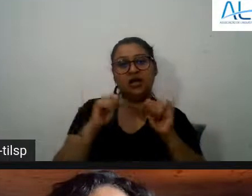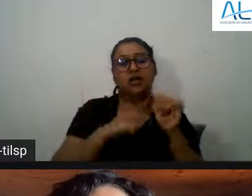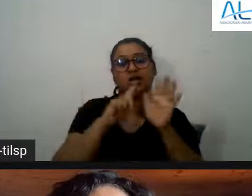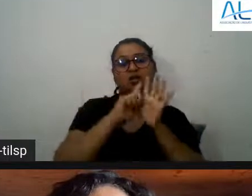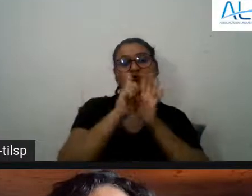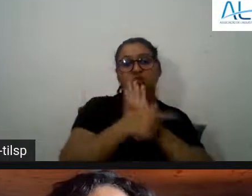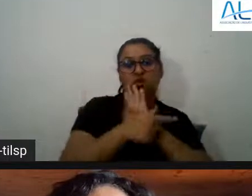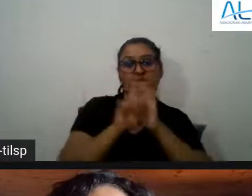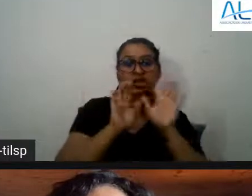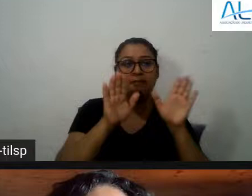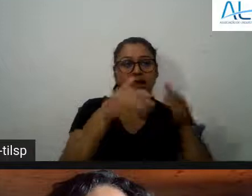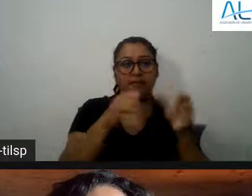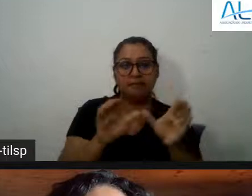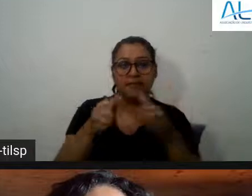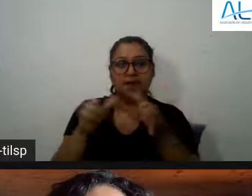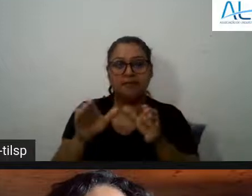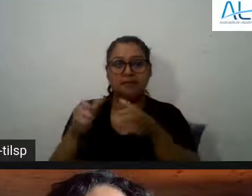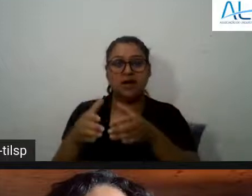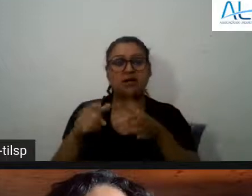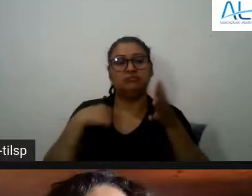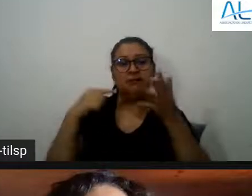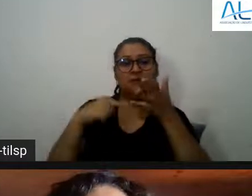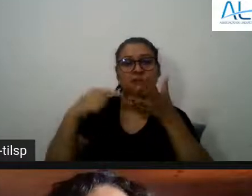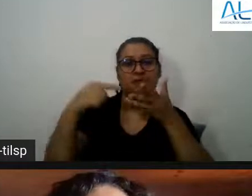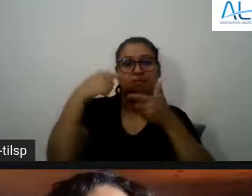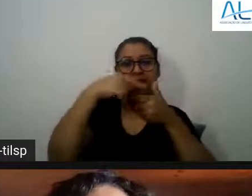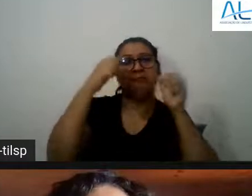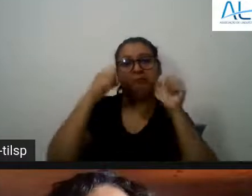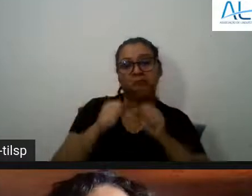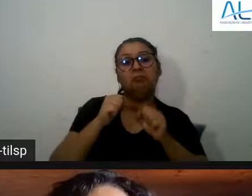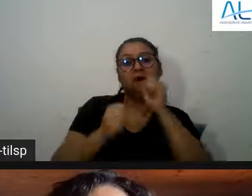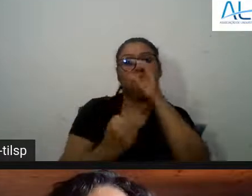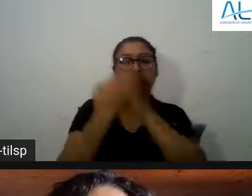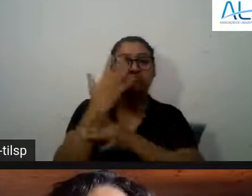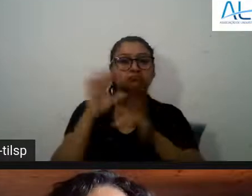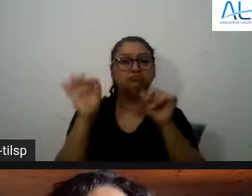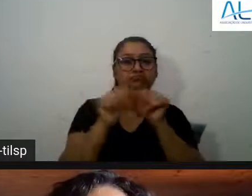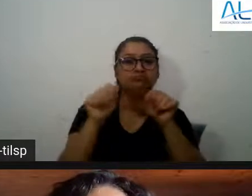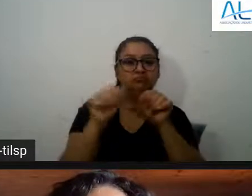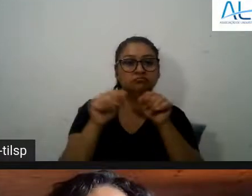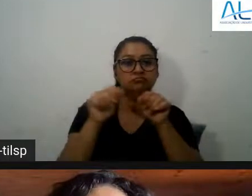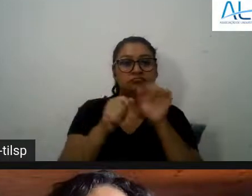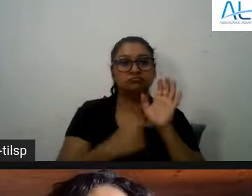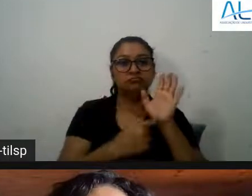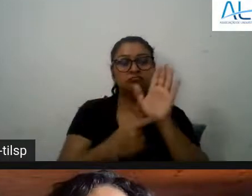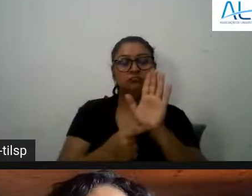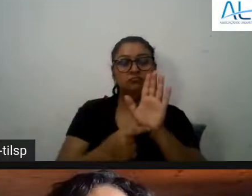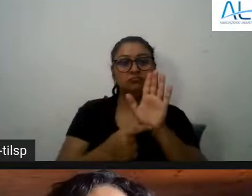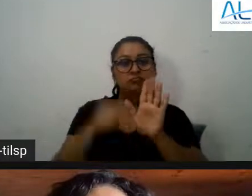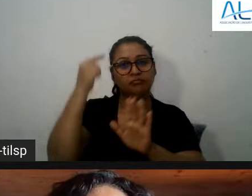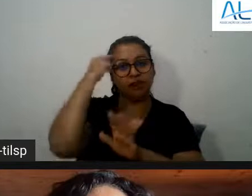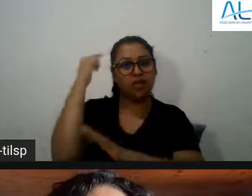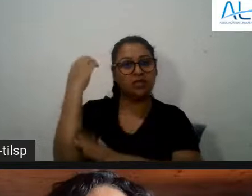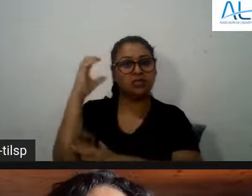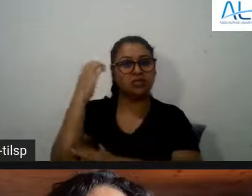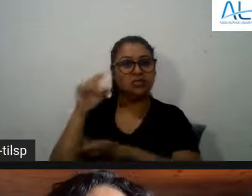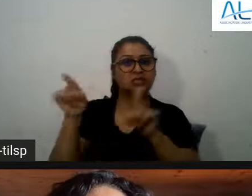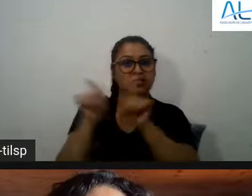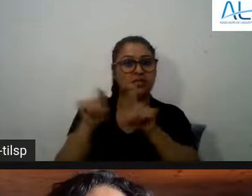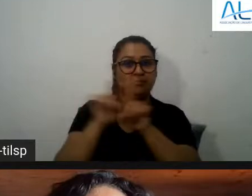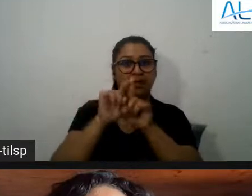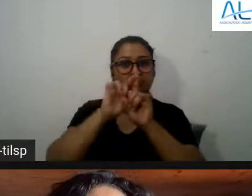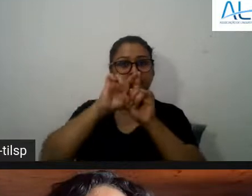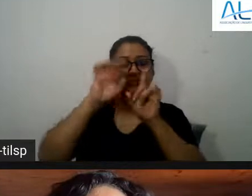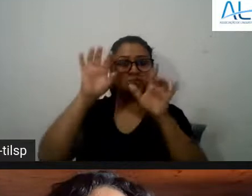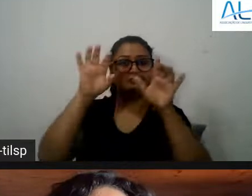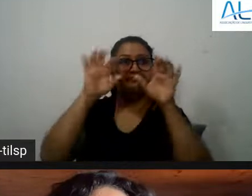estão arrumados em nebulosa não é? e eu acho que isto pode ser um elemento também a explorar no sentido de dizer pode haver um conjunto de